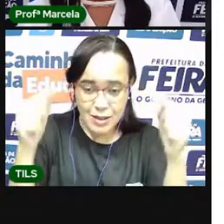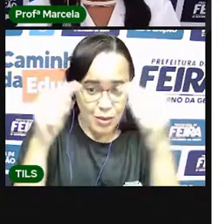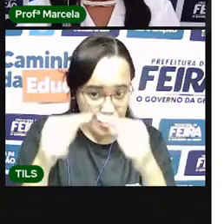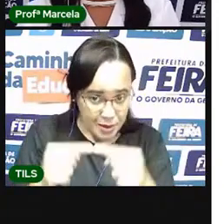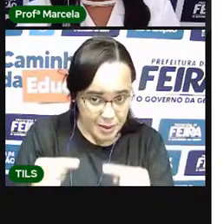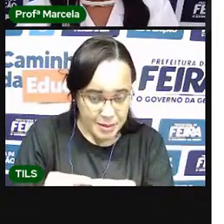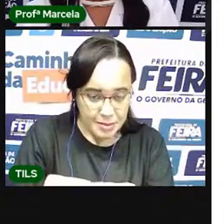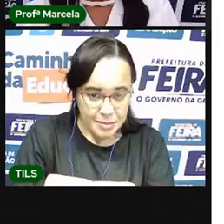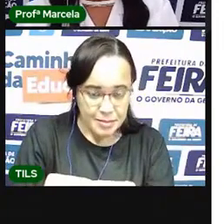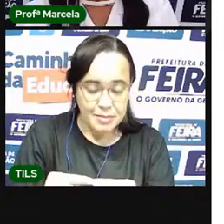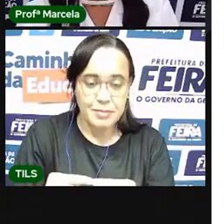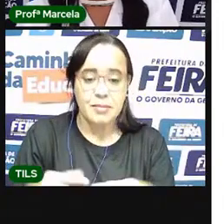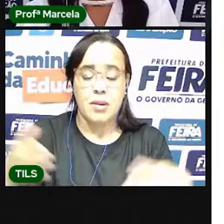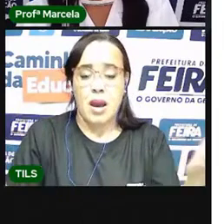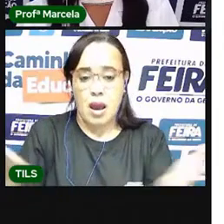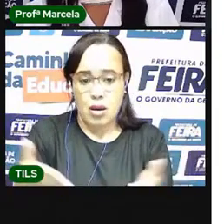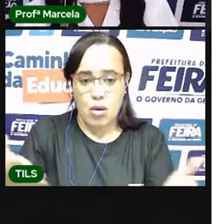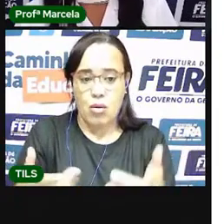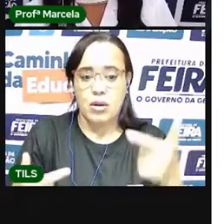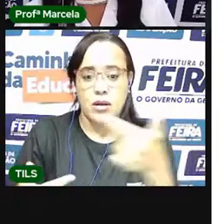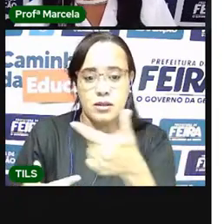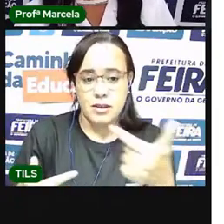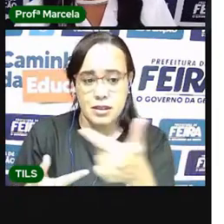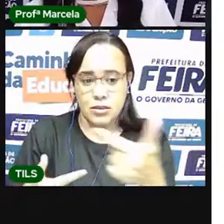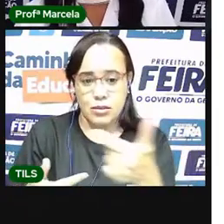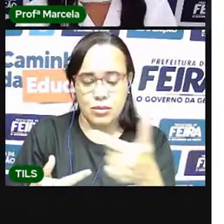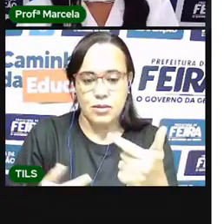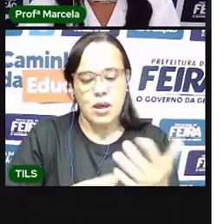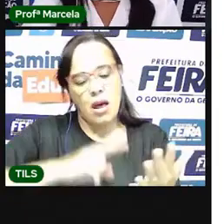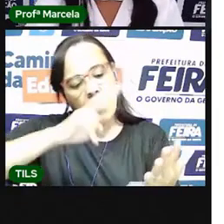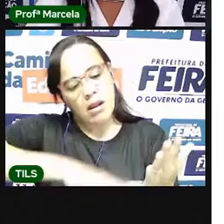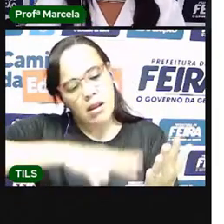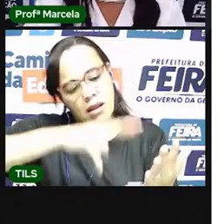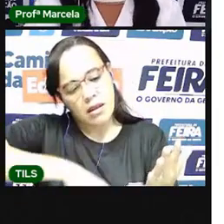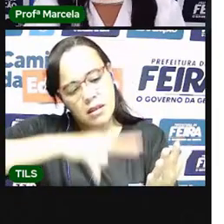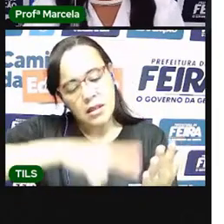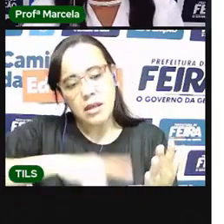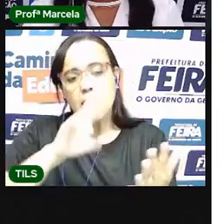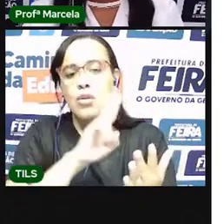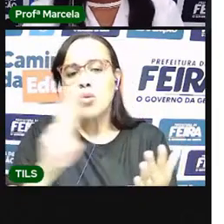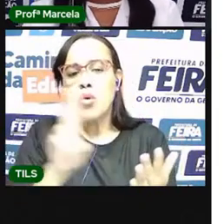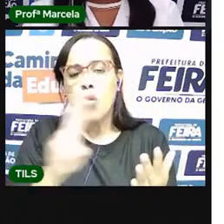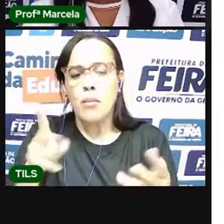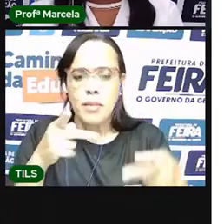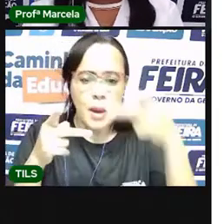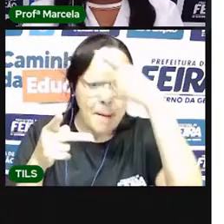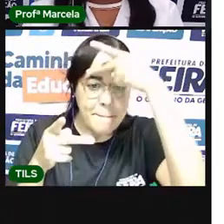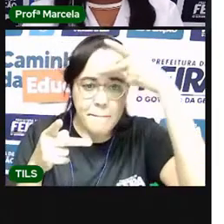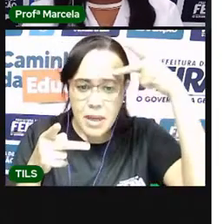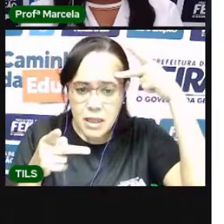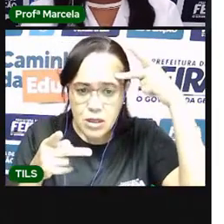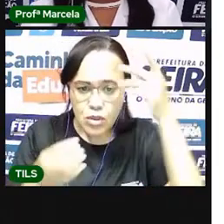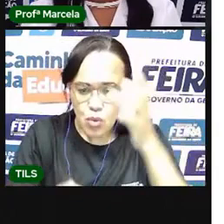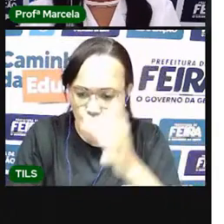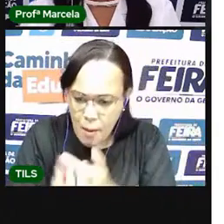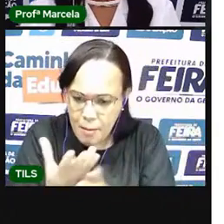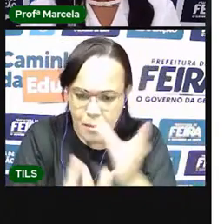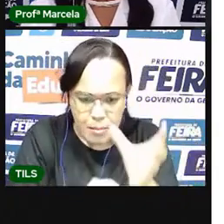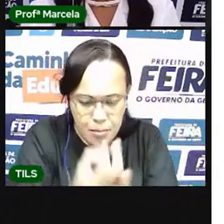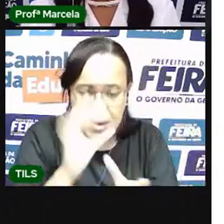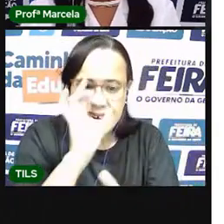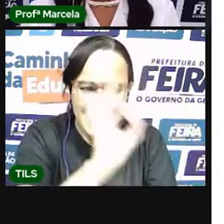Agora a segunda. Leia os nomes de pessoas e as origens de cada um.